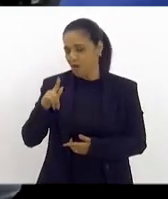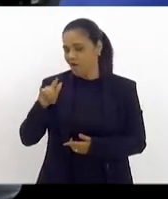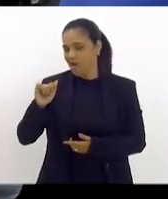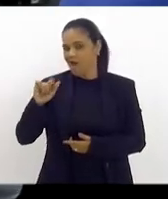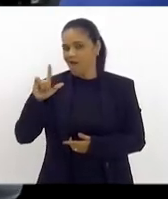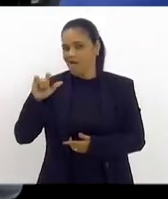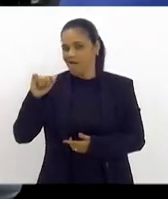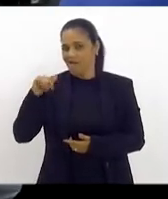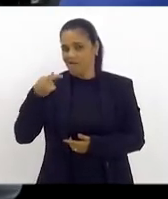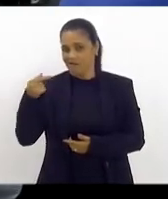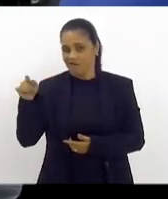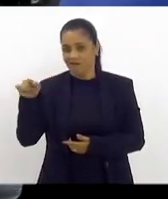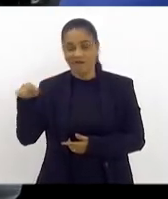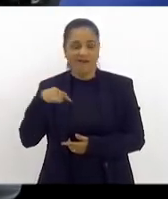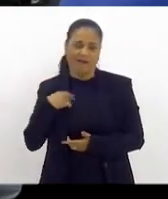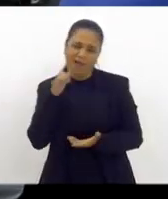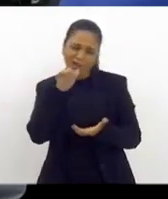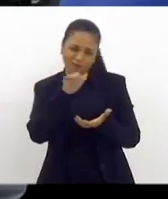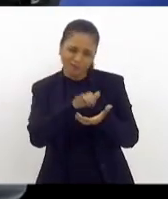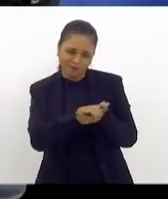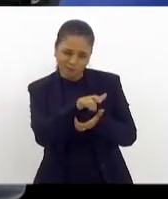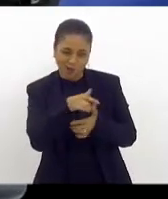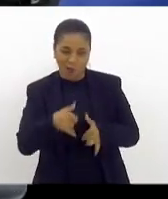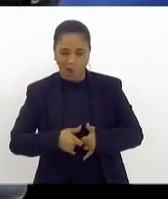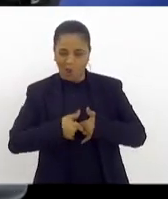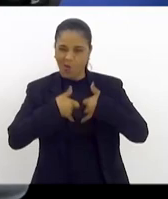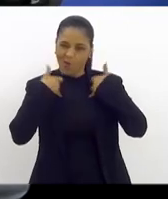E a esposa se enche de orgulho.